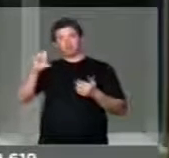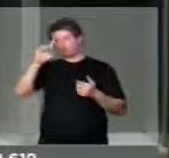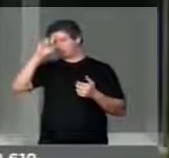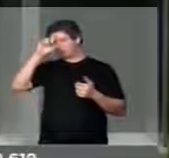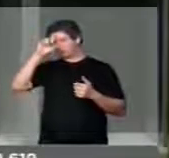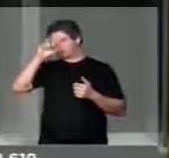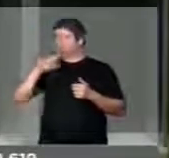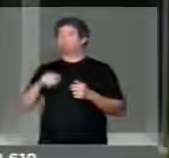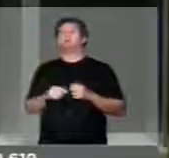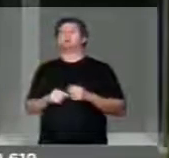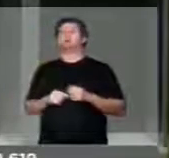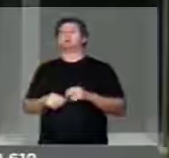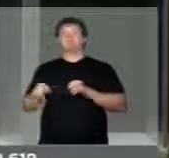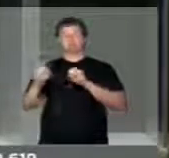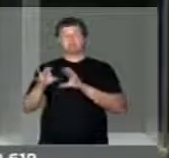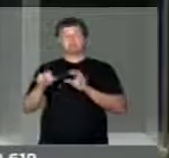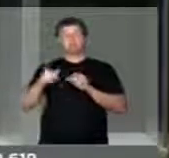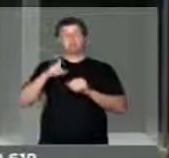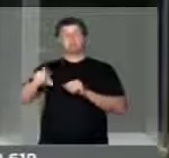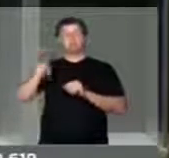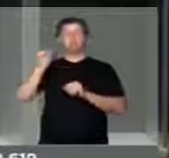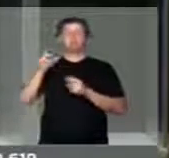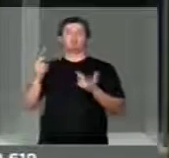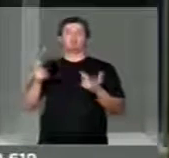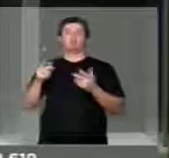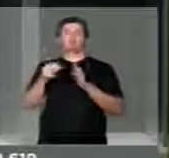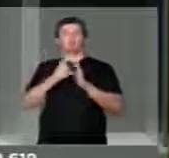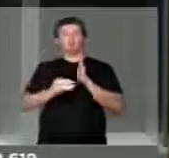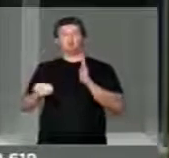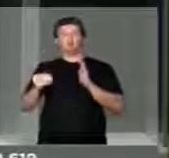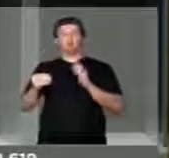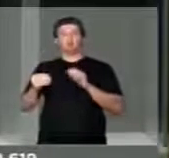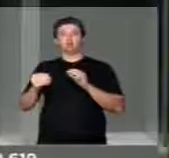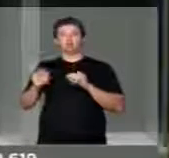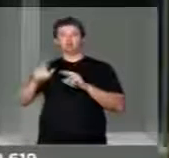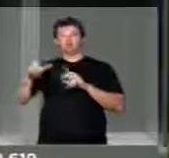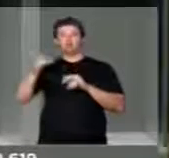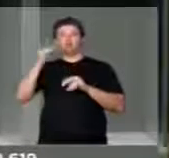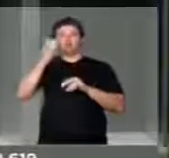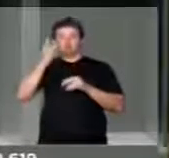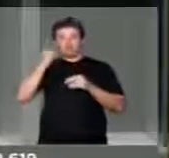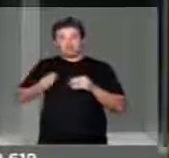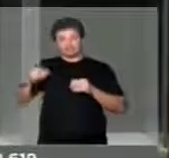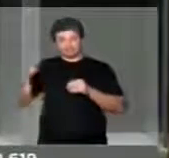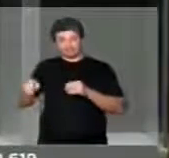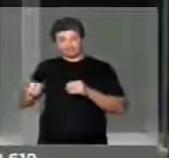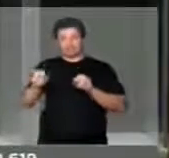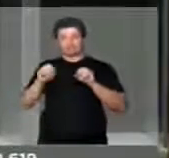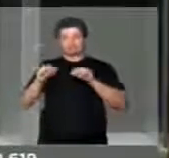é uma alternativa da modalidade presencial do ensino superior.